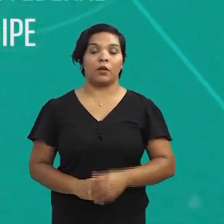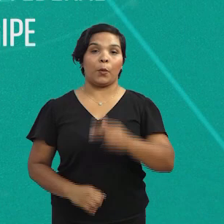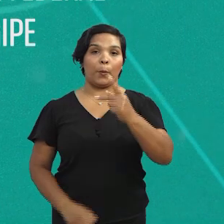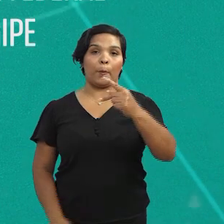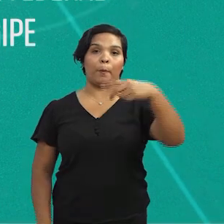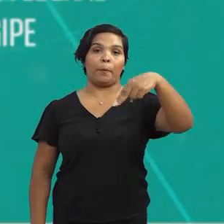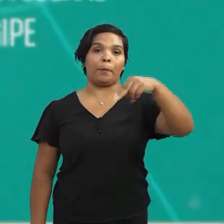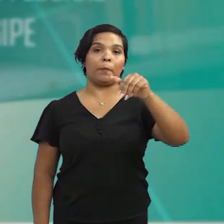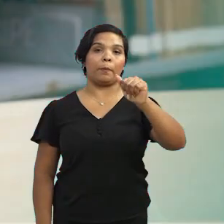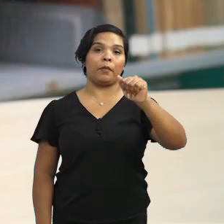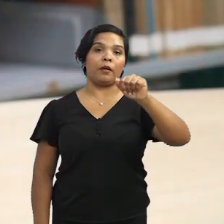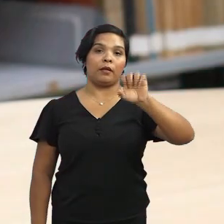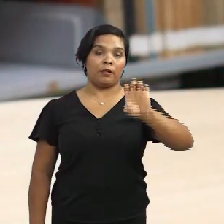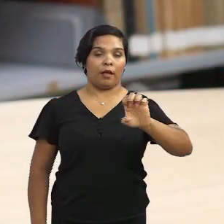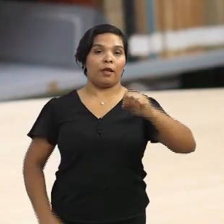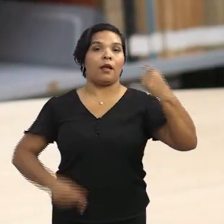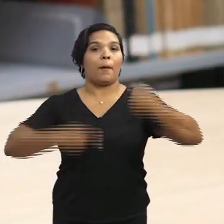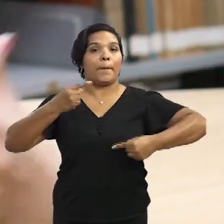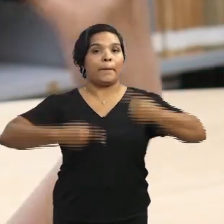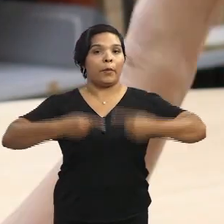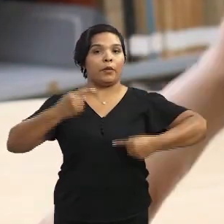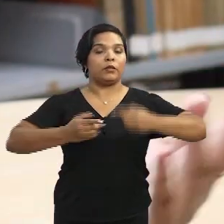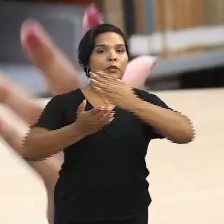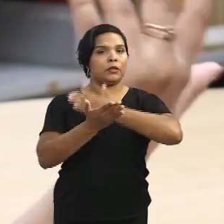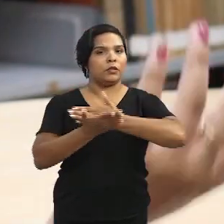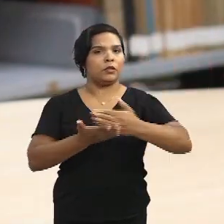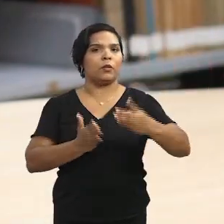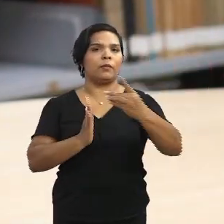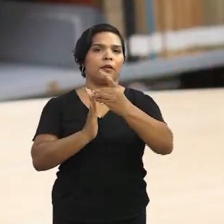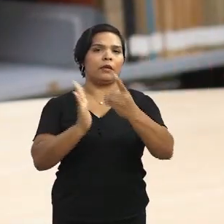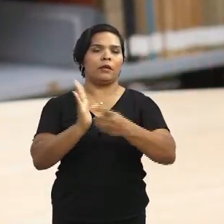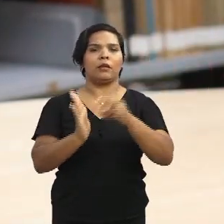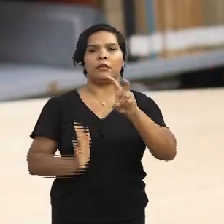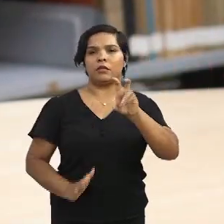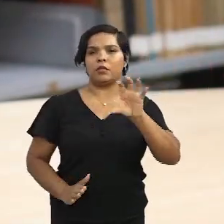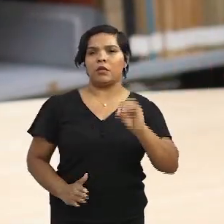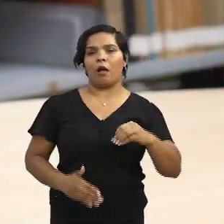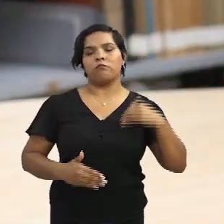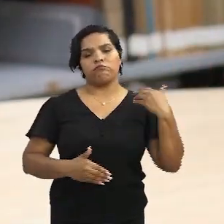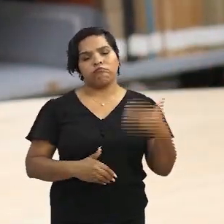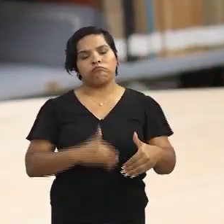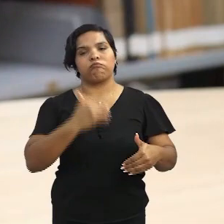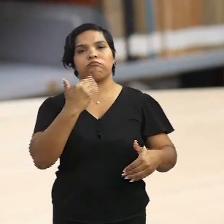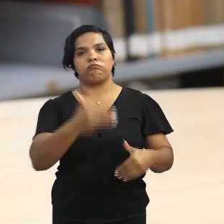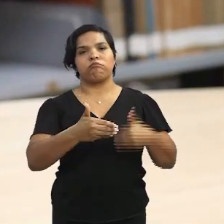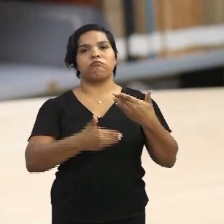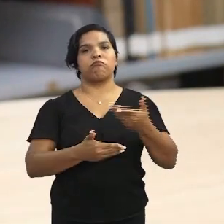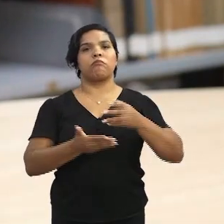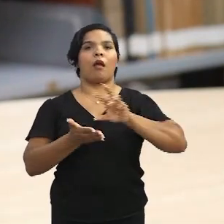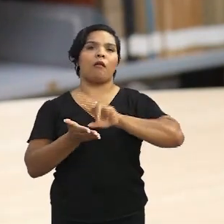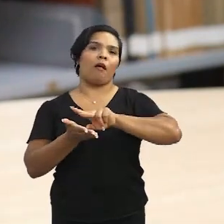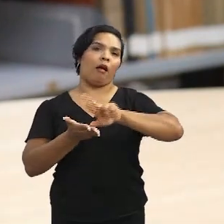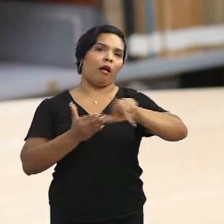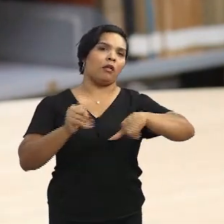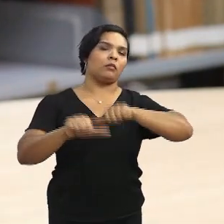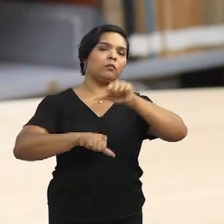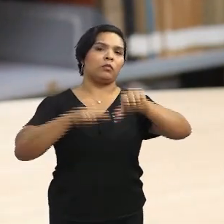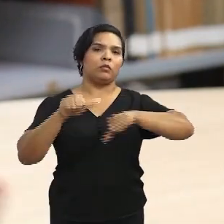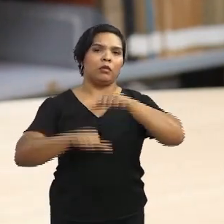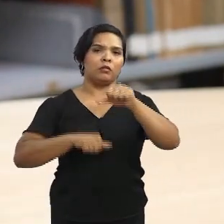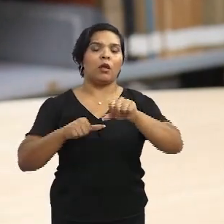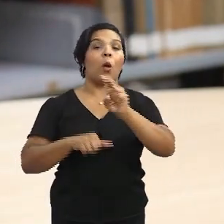O PNAE é uma política que iniciou na década de 50 e ao longo do tempo foi tendo várias